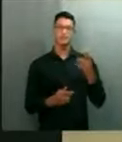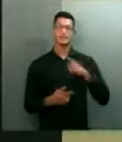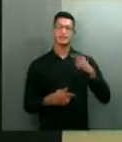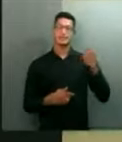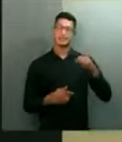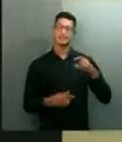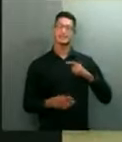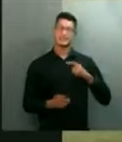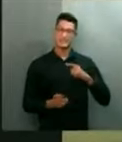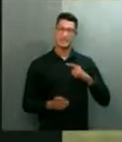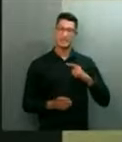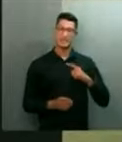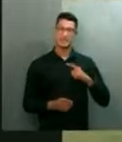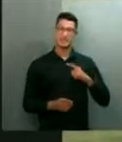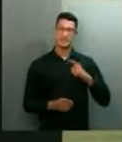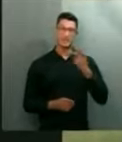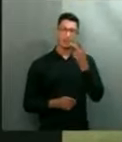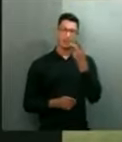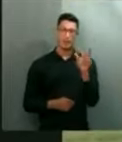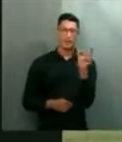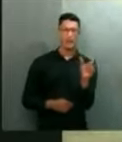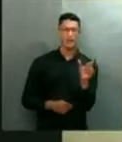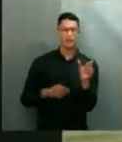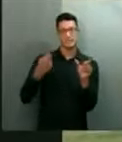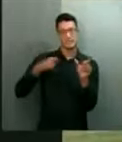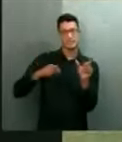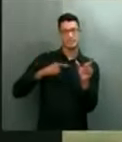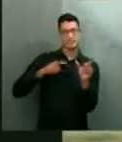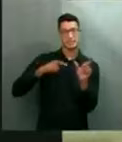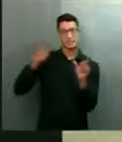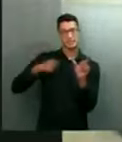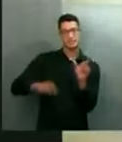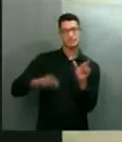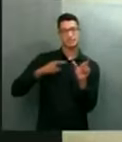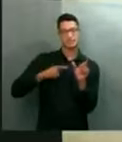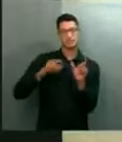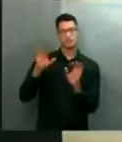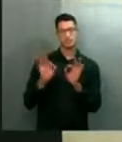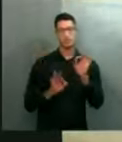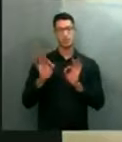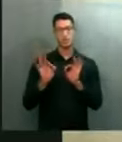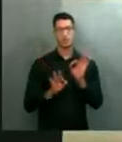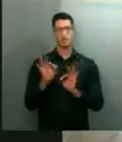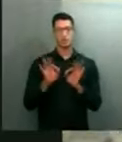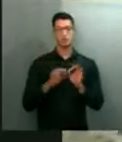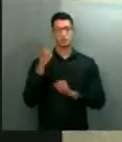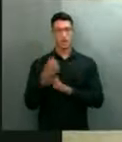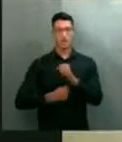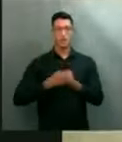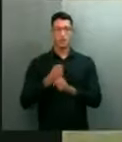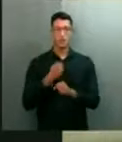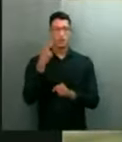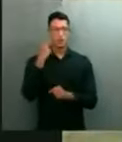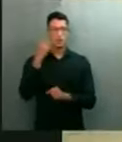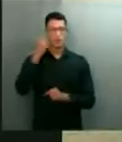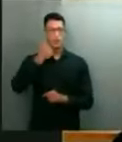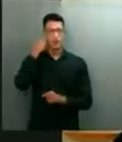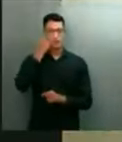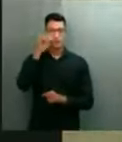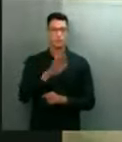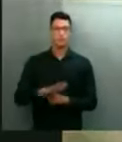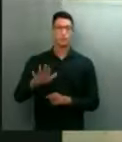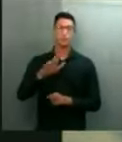necessidade, foi a palavra que disse o senhor Romilson, necessidade de ajuste anual para o setor.